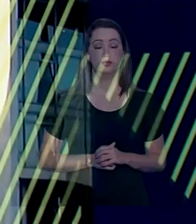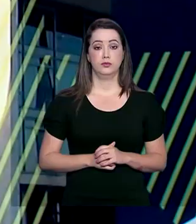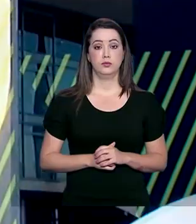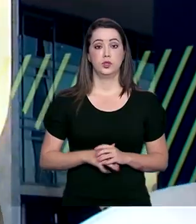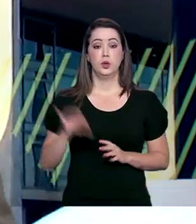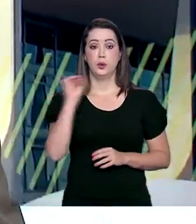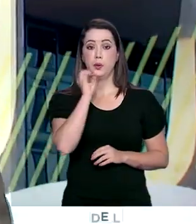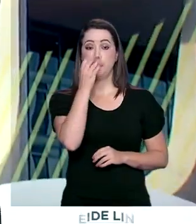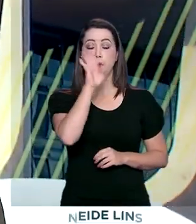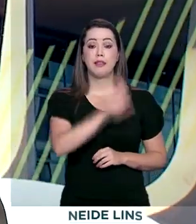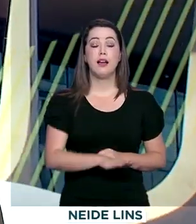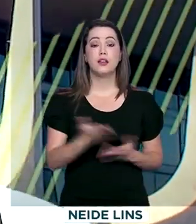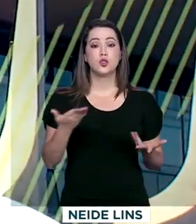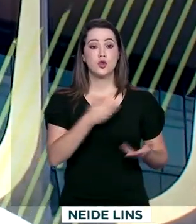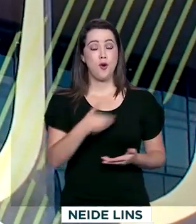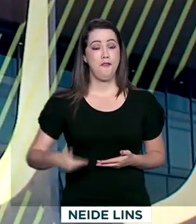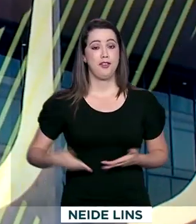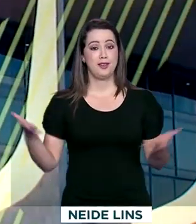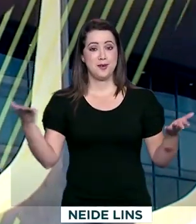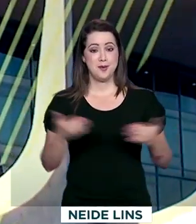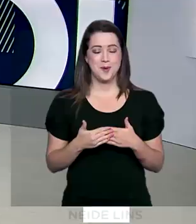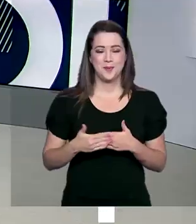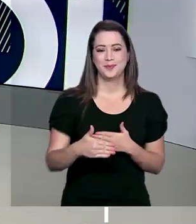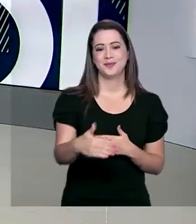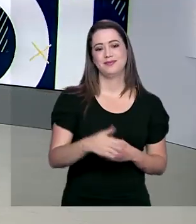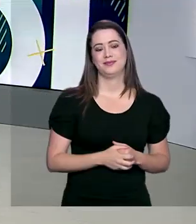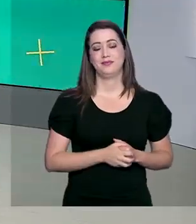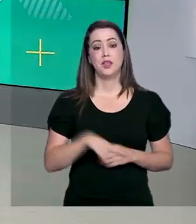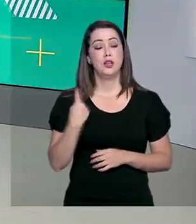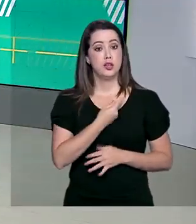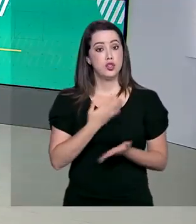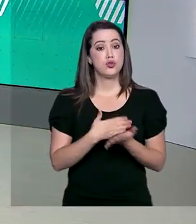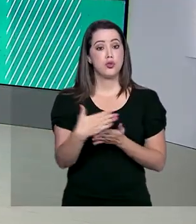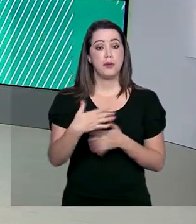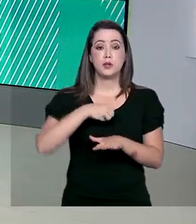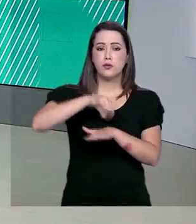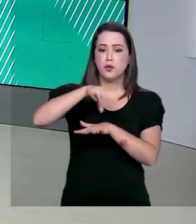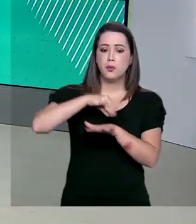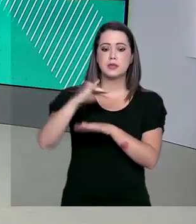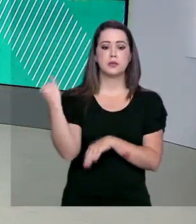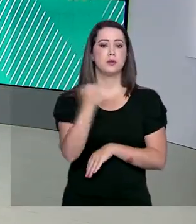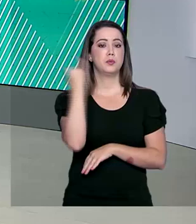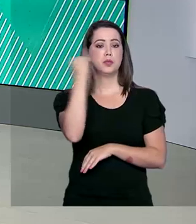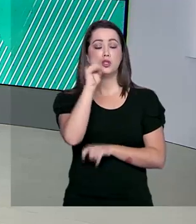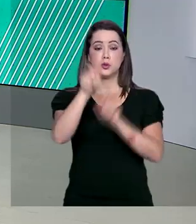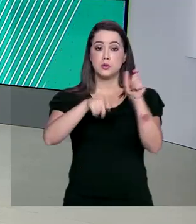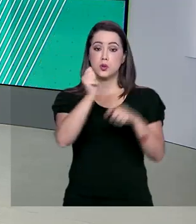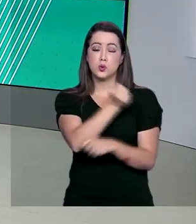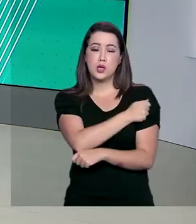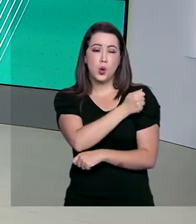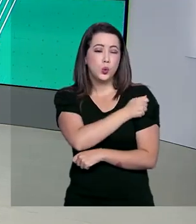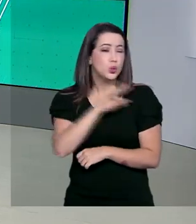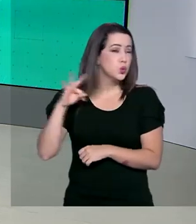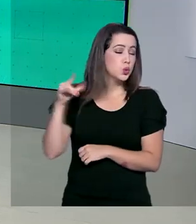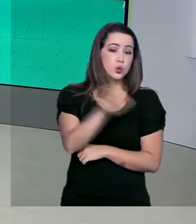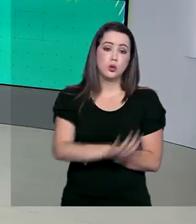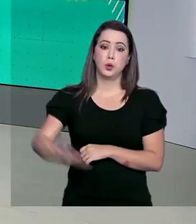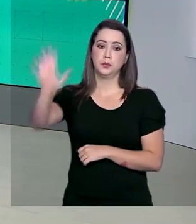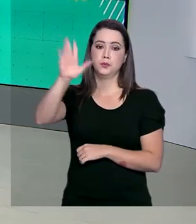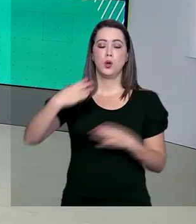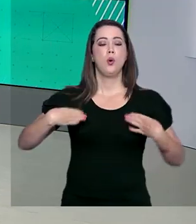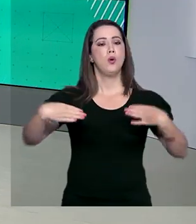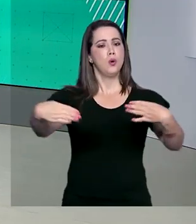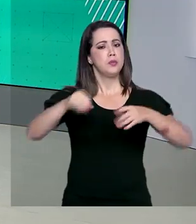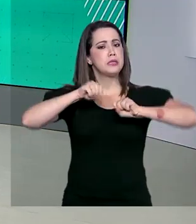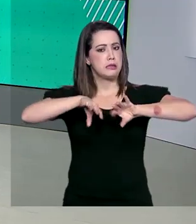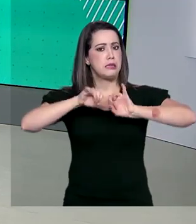Boa tarde, o governo agora já está no ar. E a gente começa com uma informação importante para os estudantes de todo o país. O Ministério da